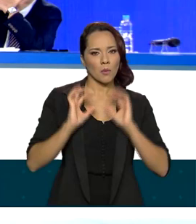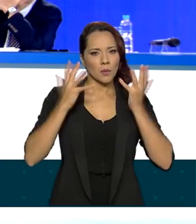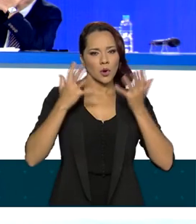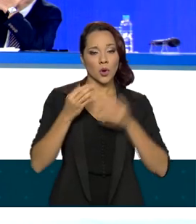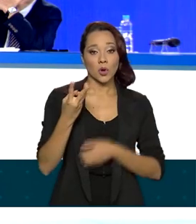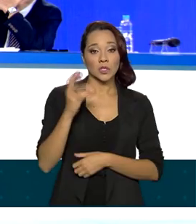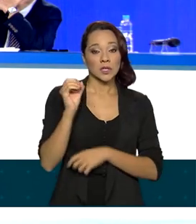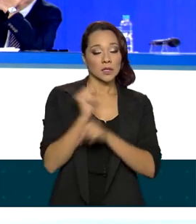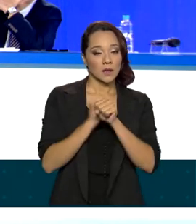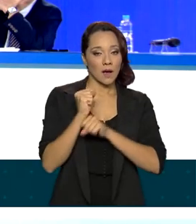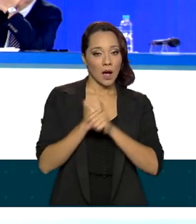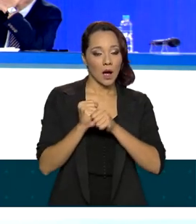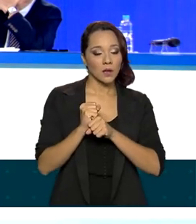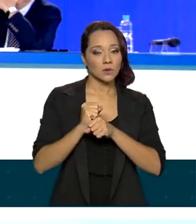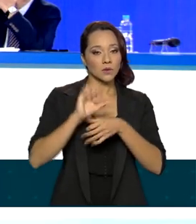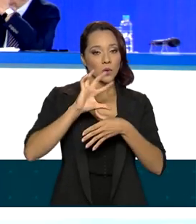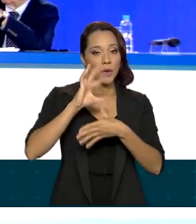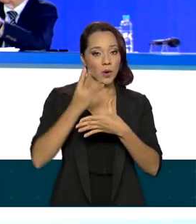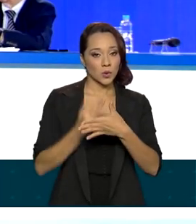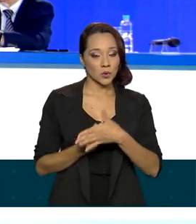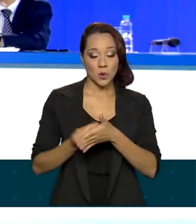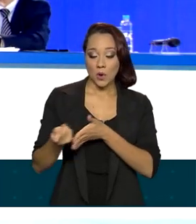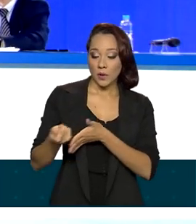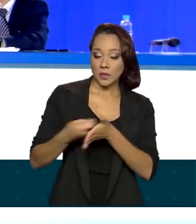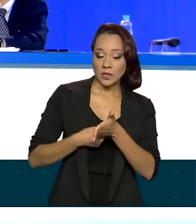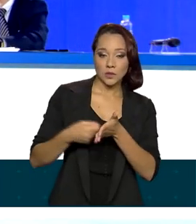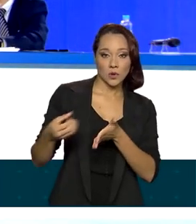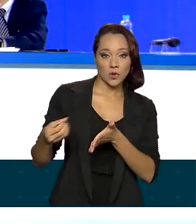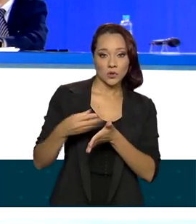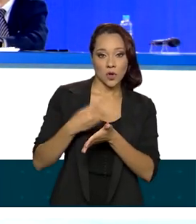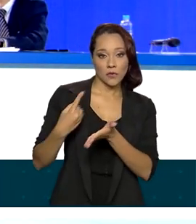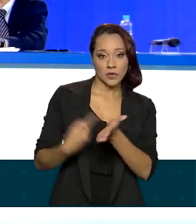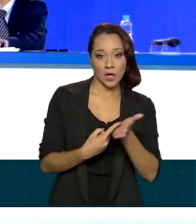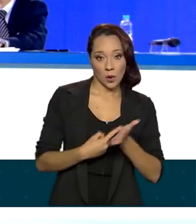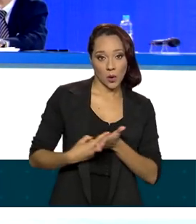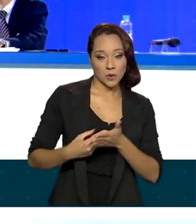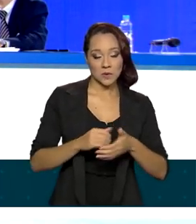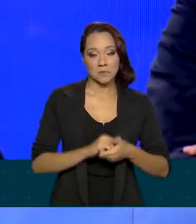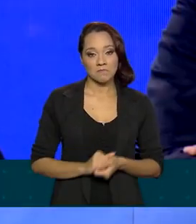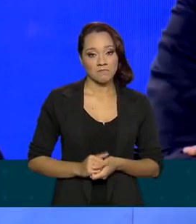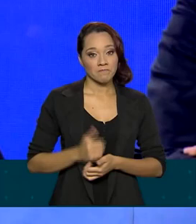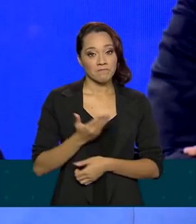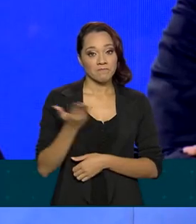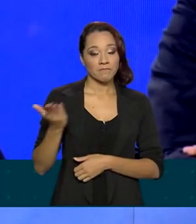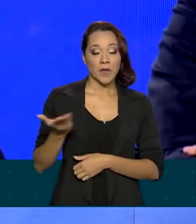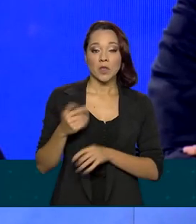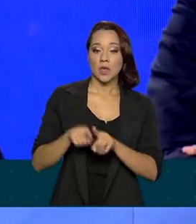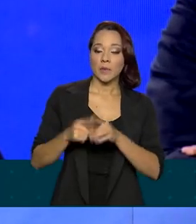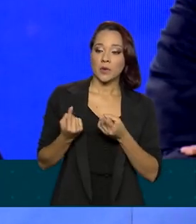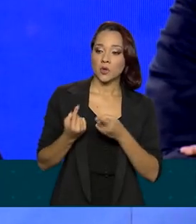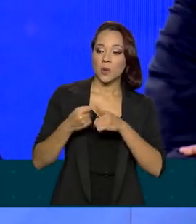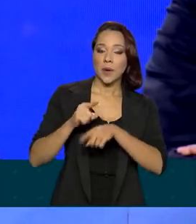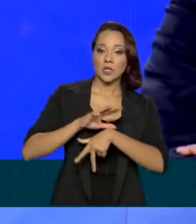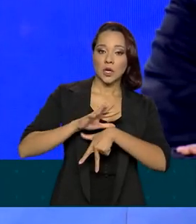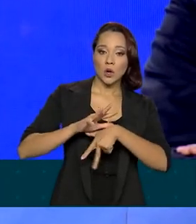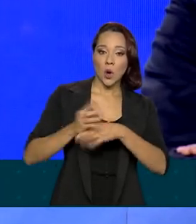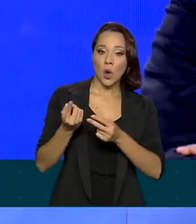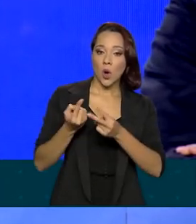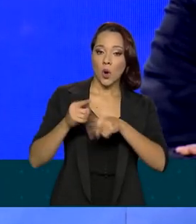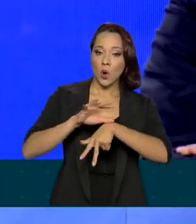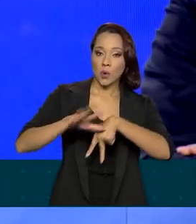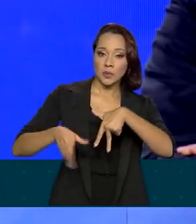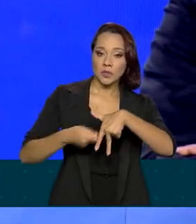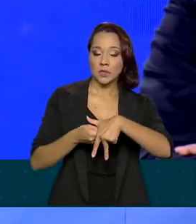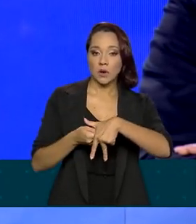os 30 anos do Mercosul com a assinatura de novos acordos, entre eles o de combate à corrupção no